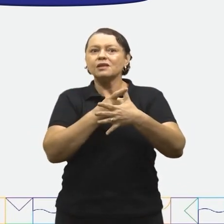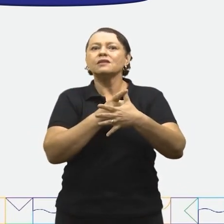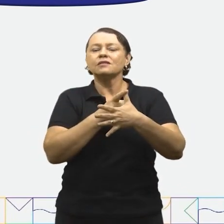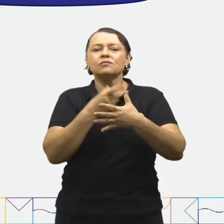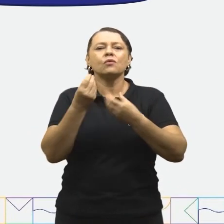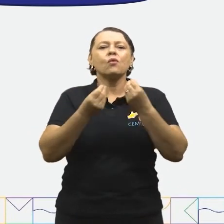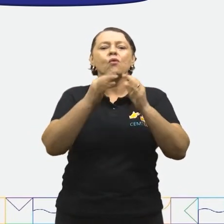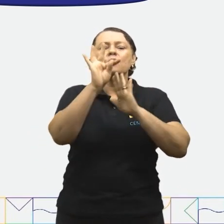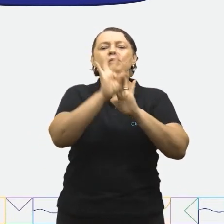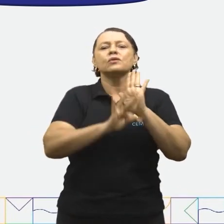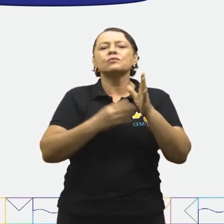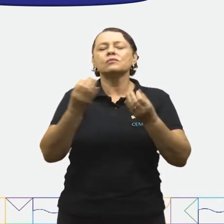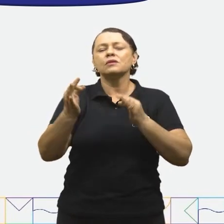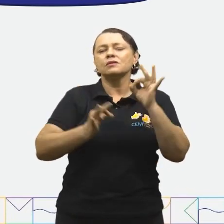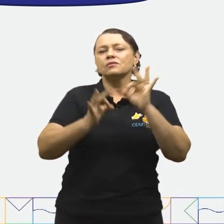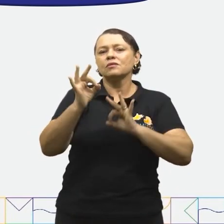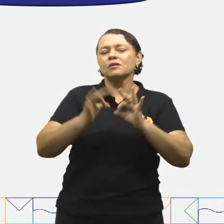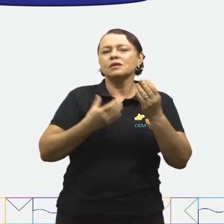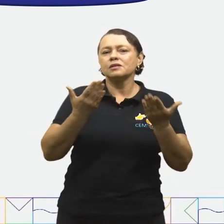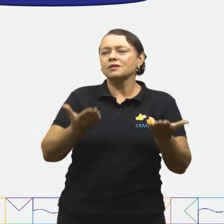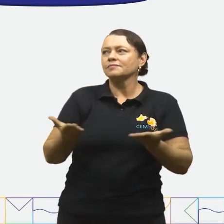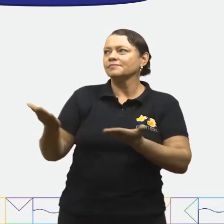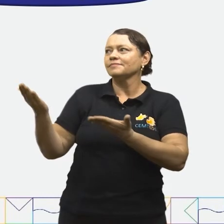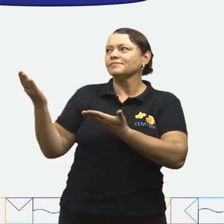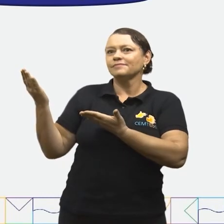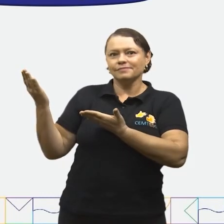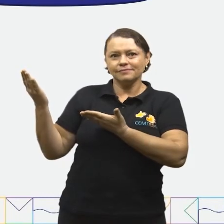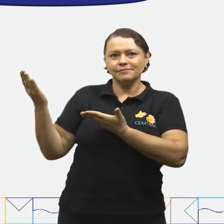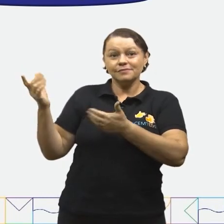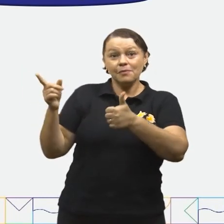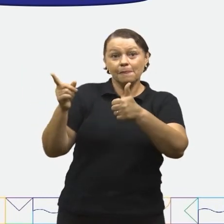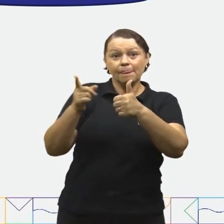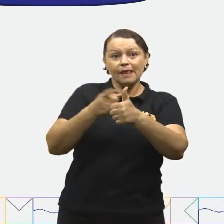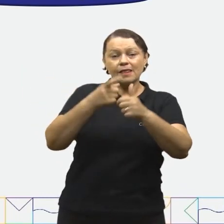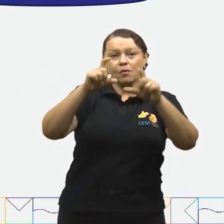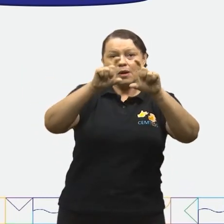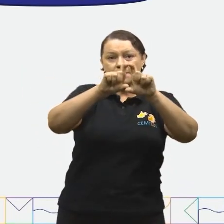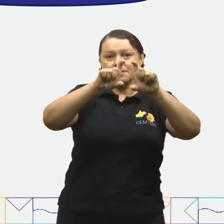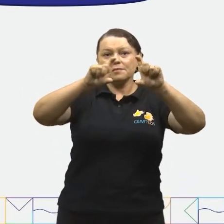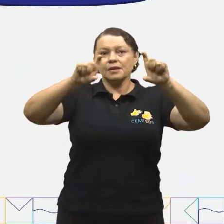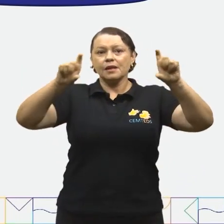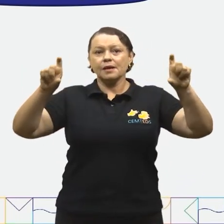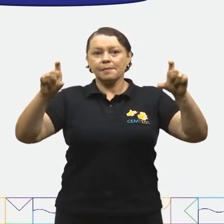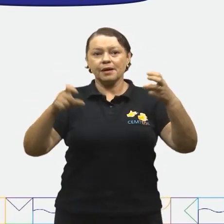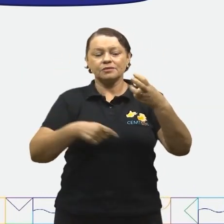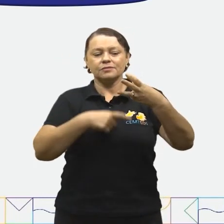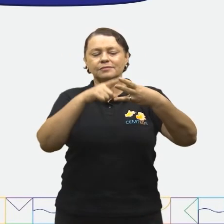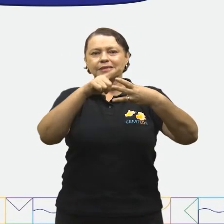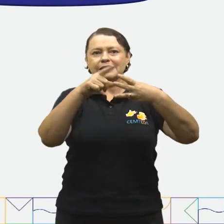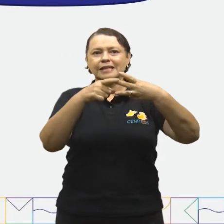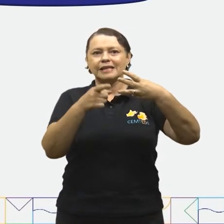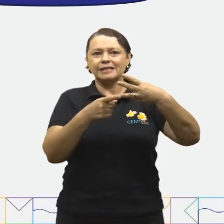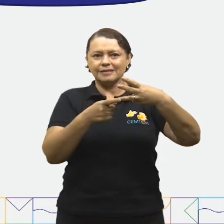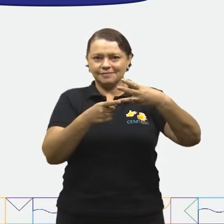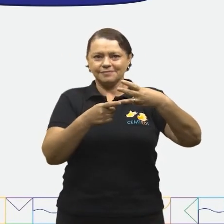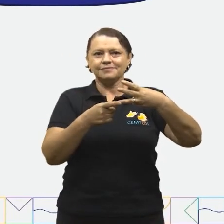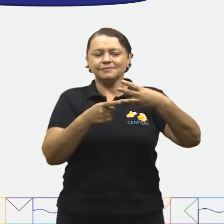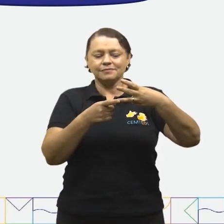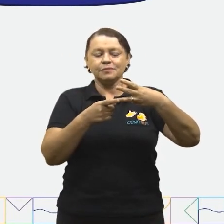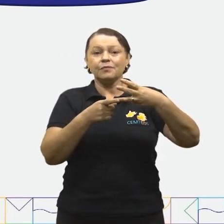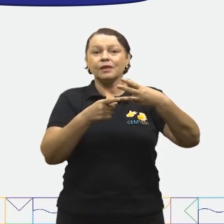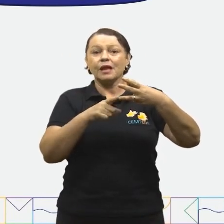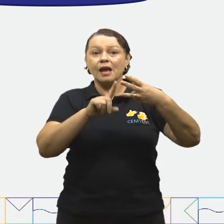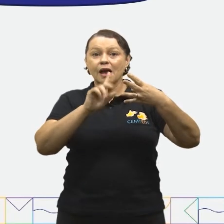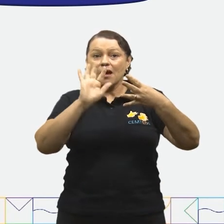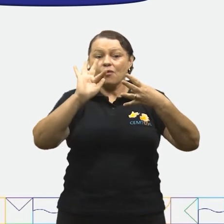texto ficou. Olha só! A primeira parte do texto ficou com três parágrafos. E a última